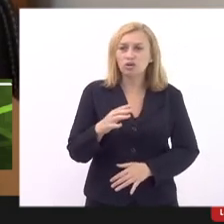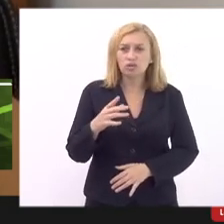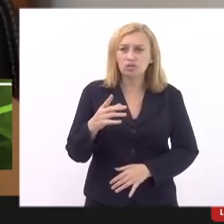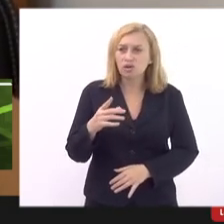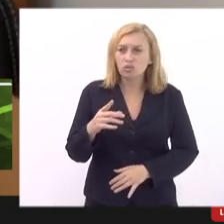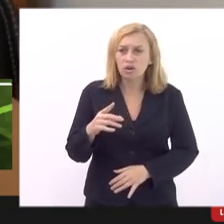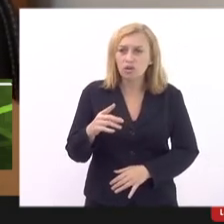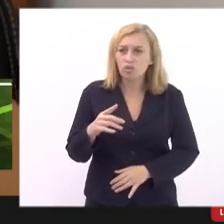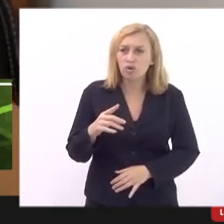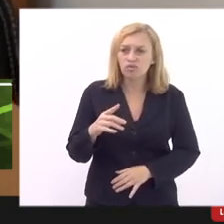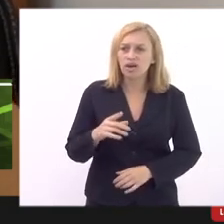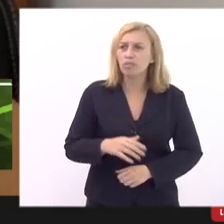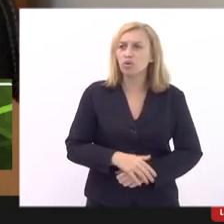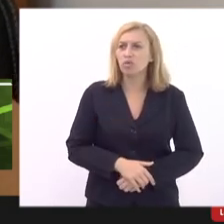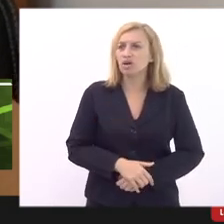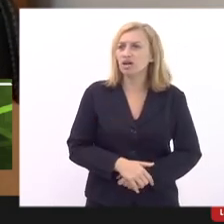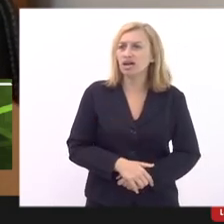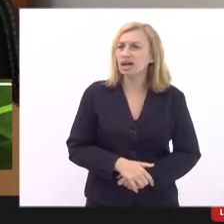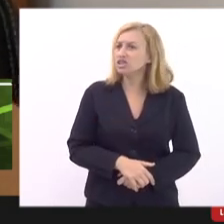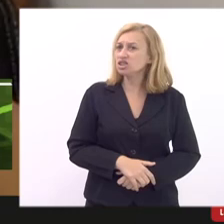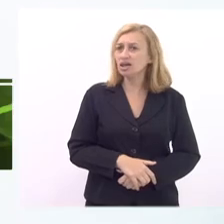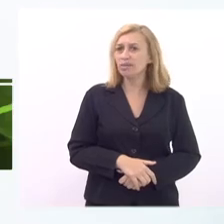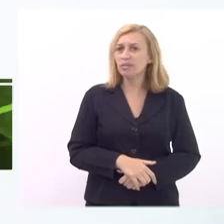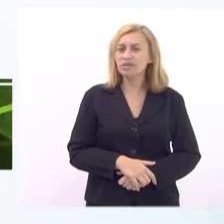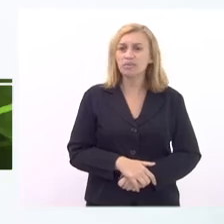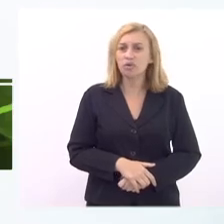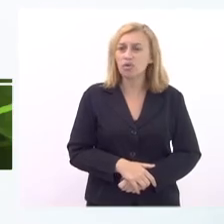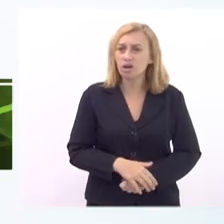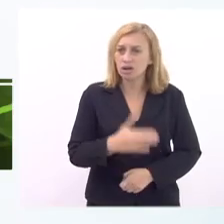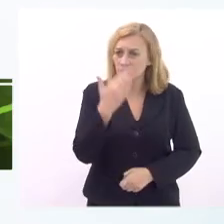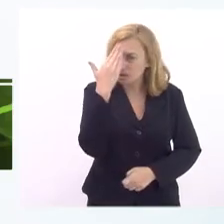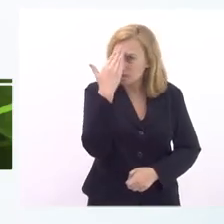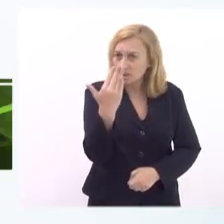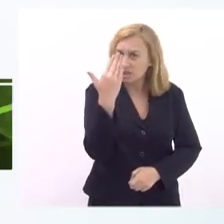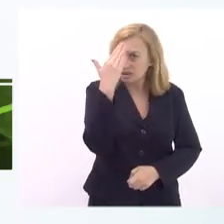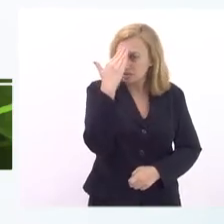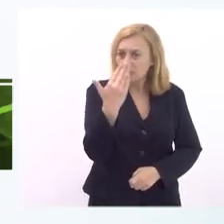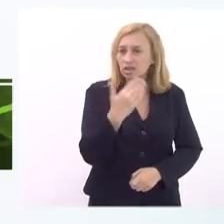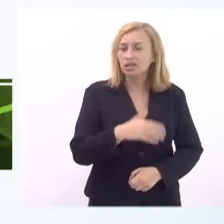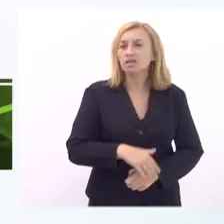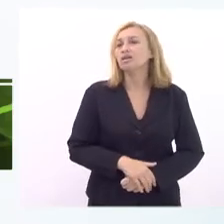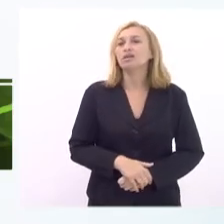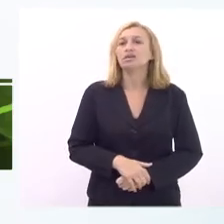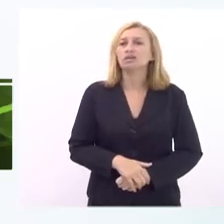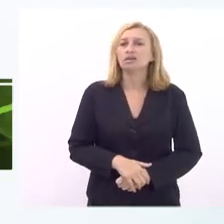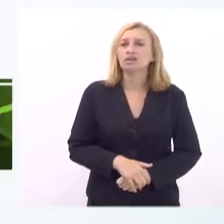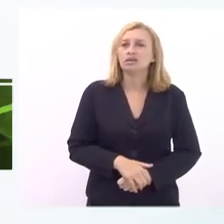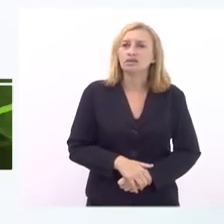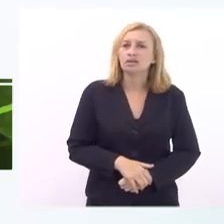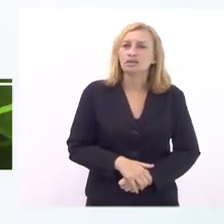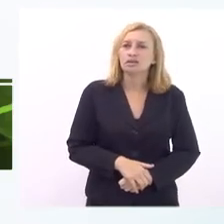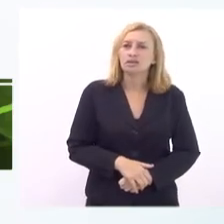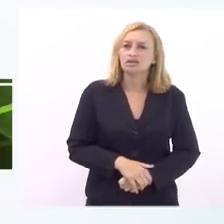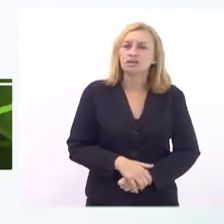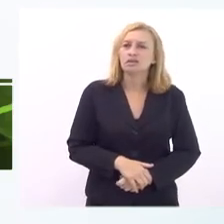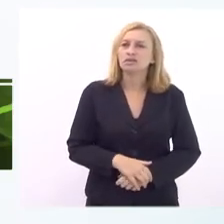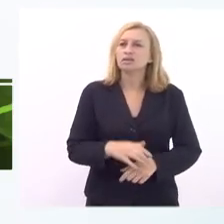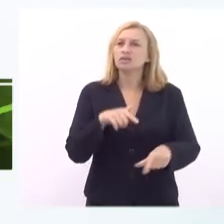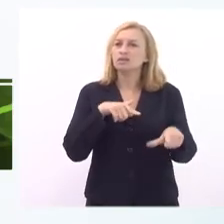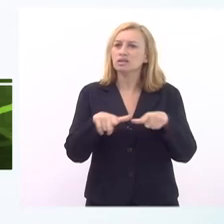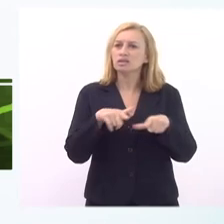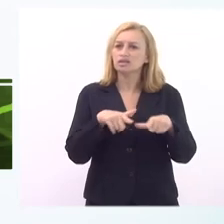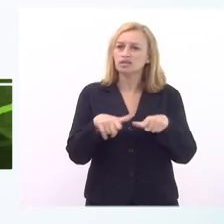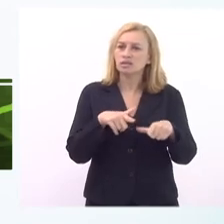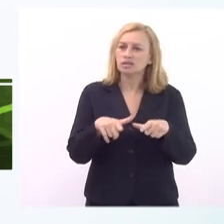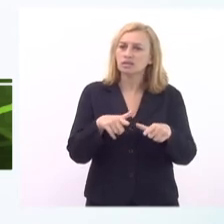disposição de detalhes muito obrigado Renata a gente trabalhar aí para que essas